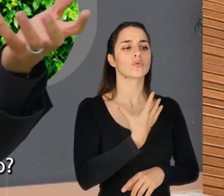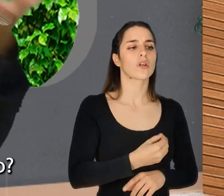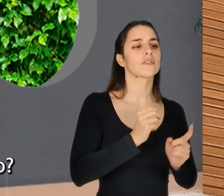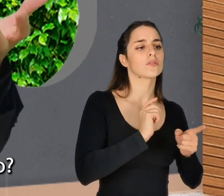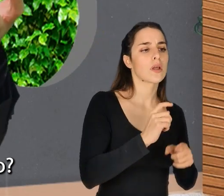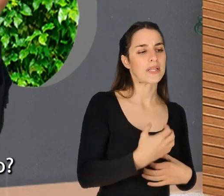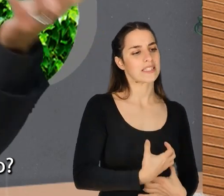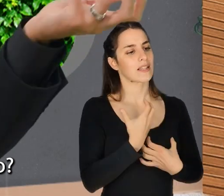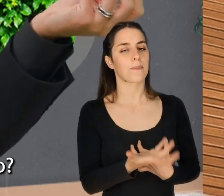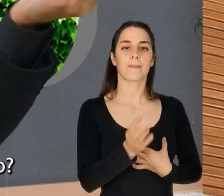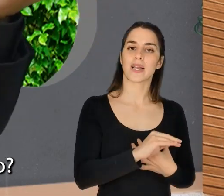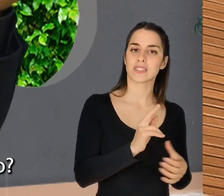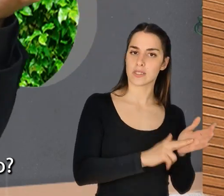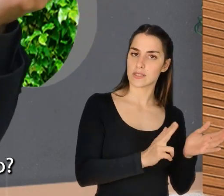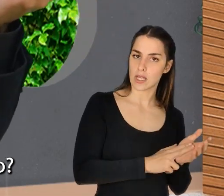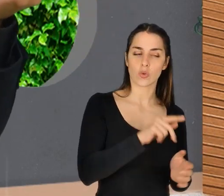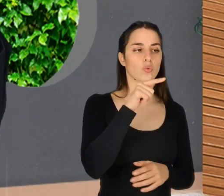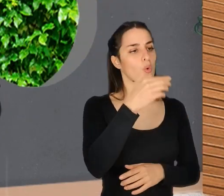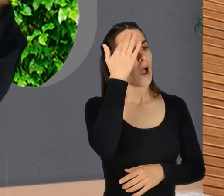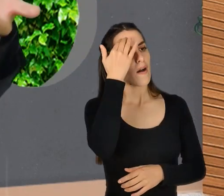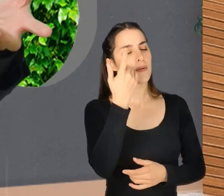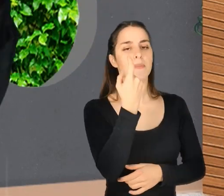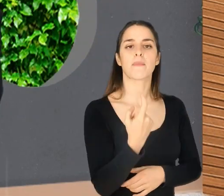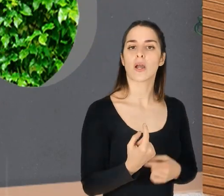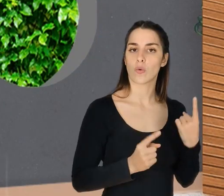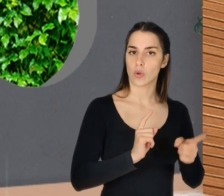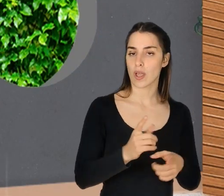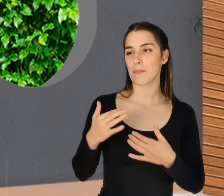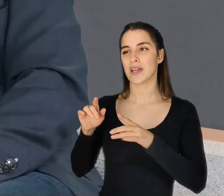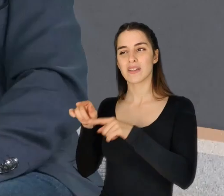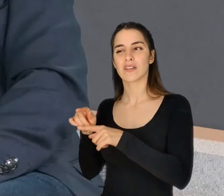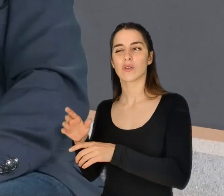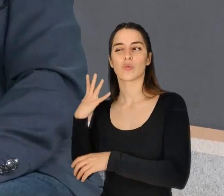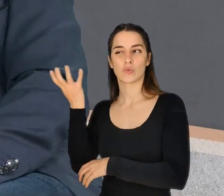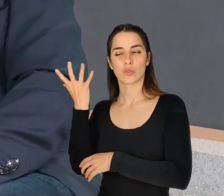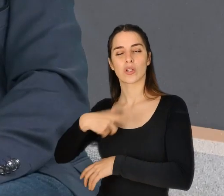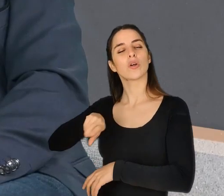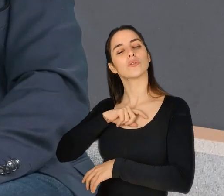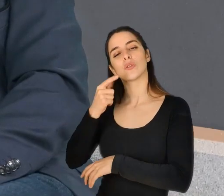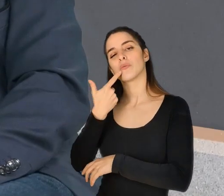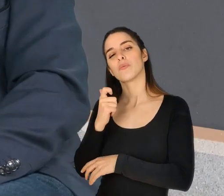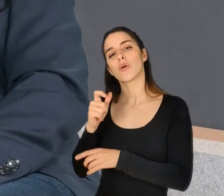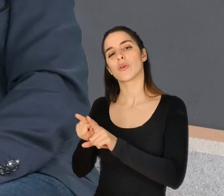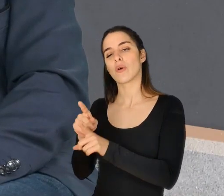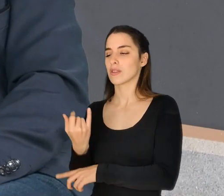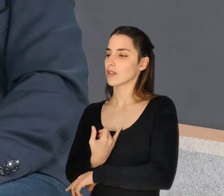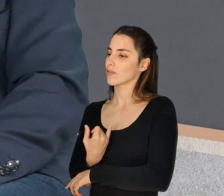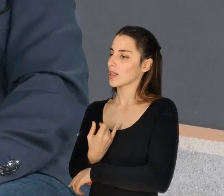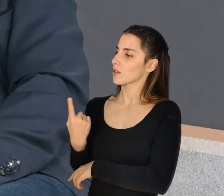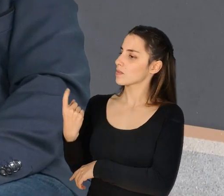de ter para te sentires mais realizado. O que é que achas que falta? Mas isso na nossa cultura não pode ser identificado como